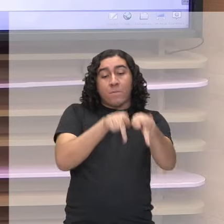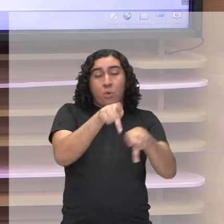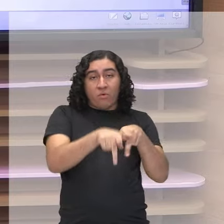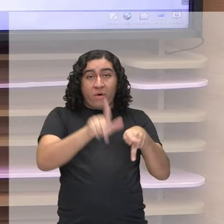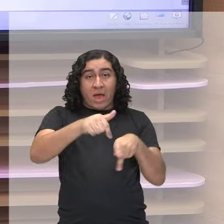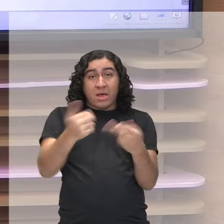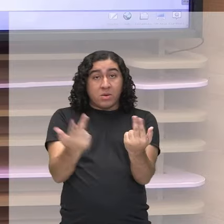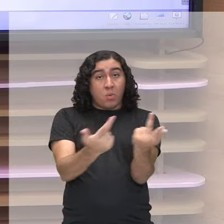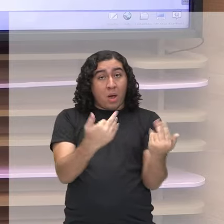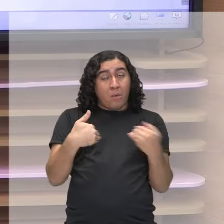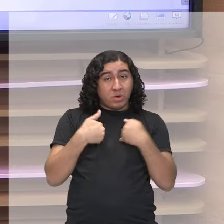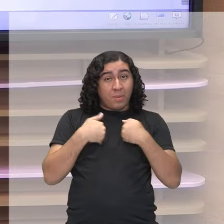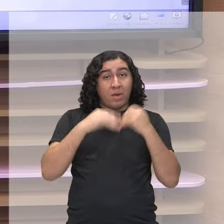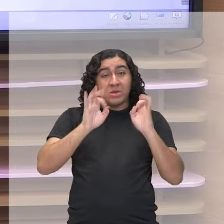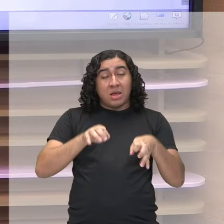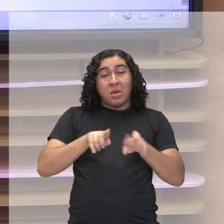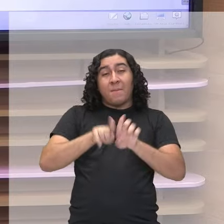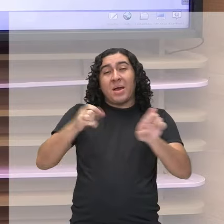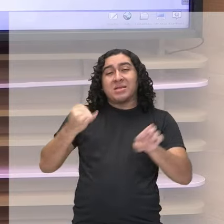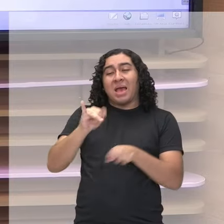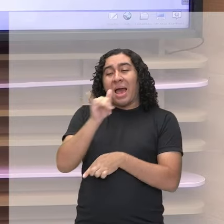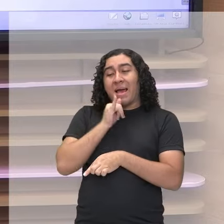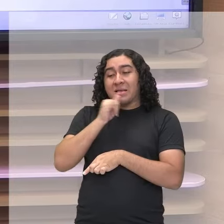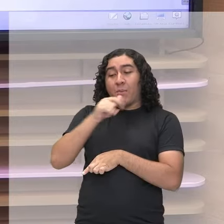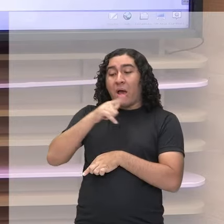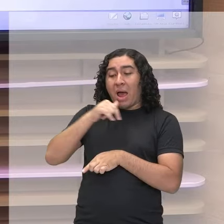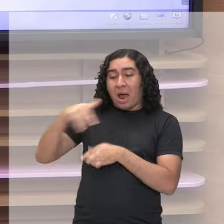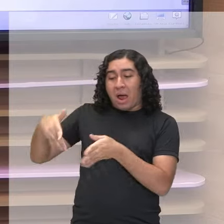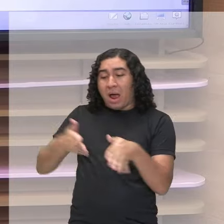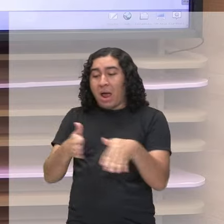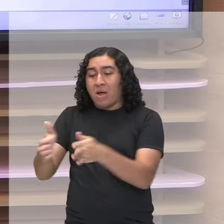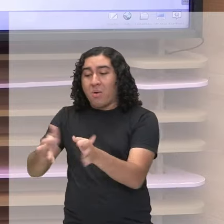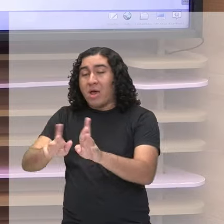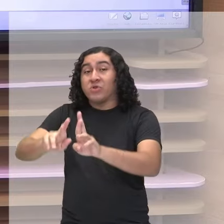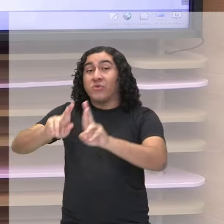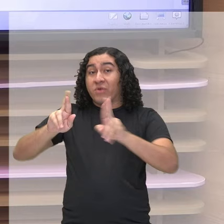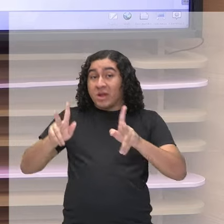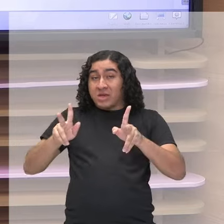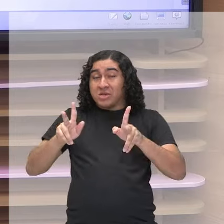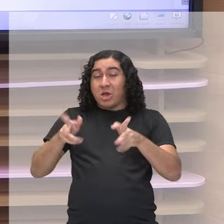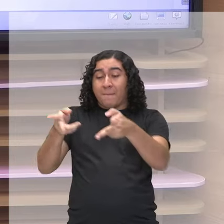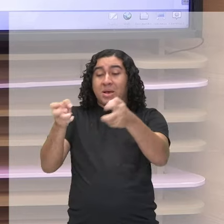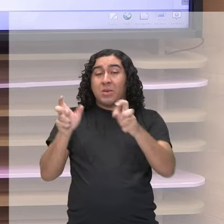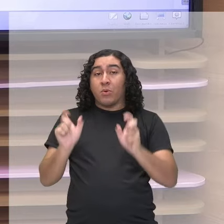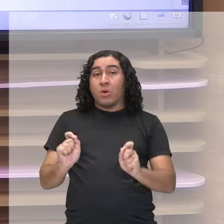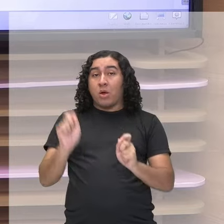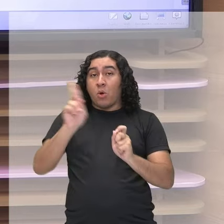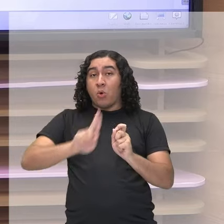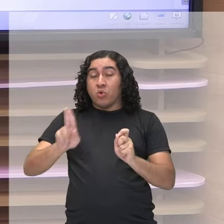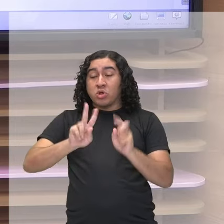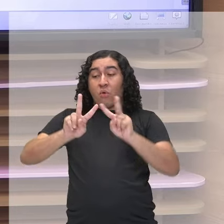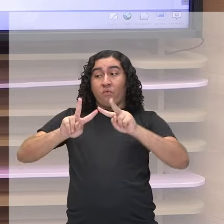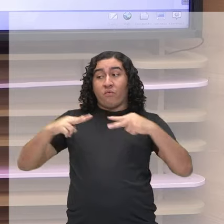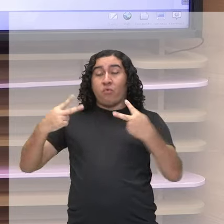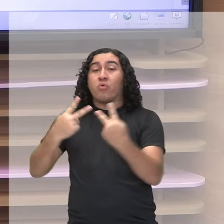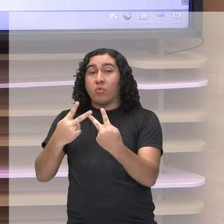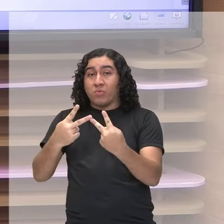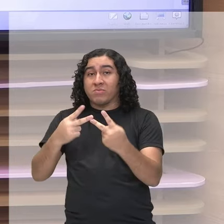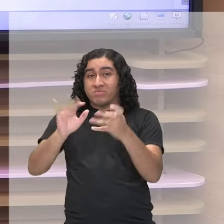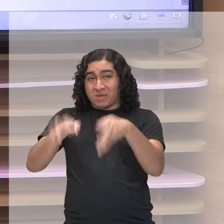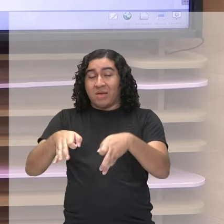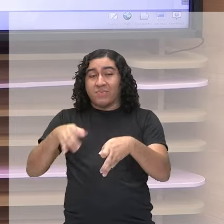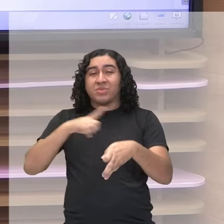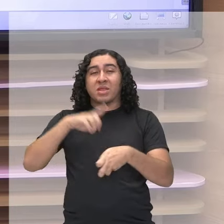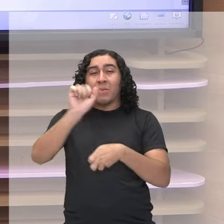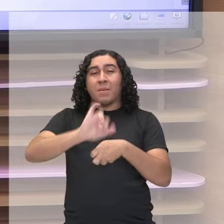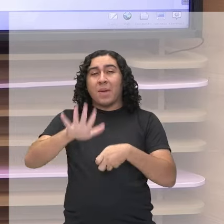da mesma espécie. Mas quando eu vou lá para a população aquática, eu vou observar através de um volume. A gente trouxe até